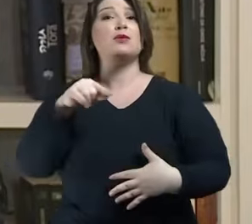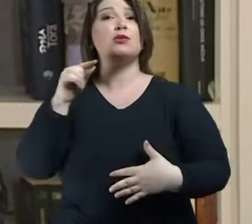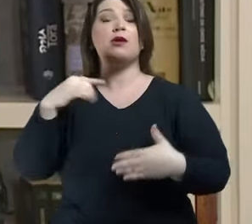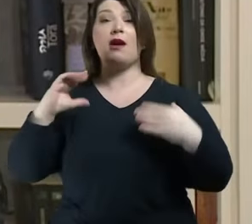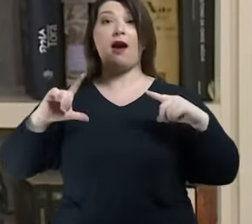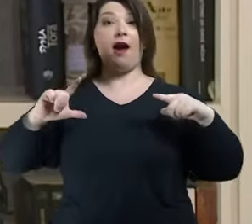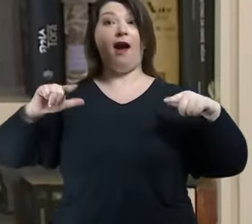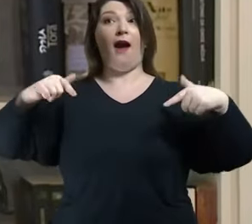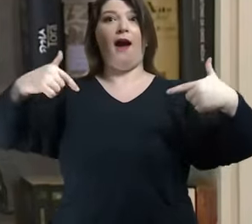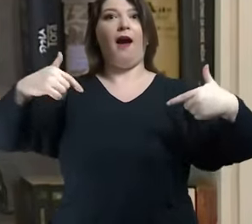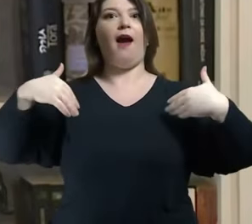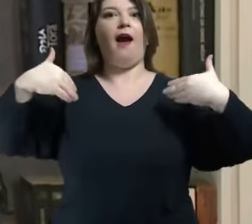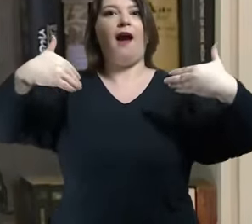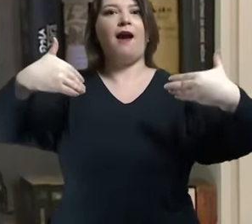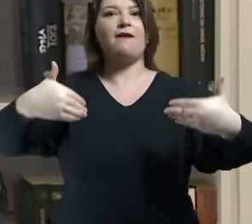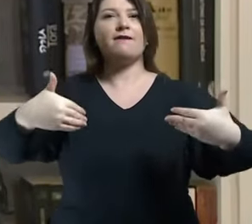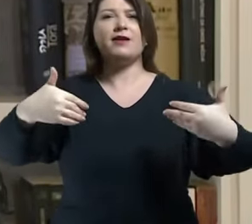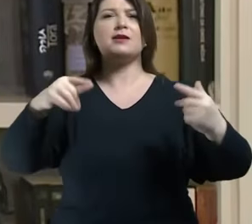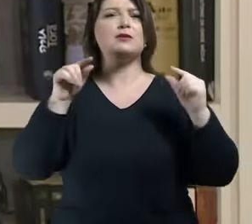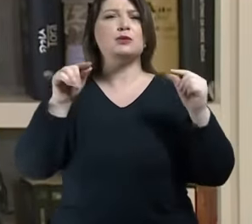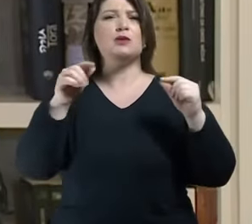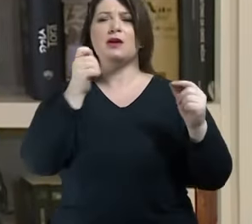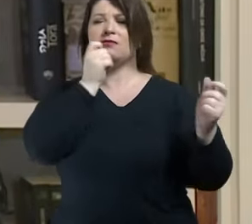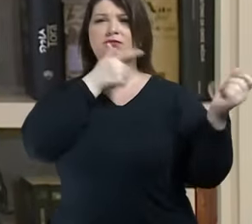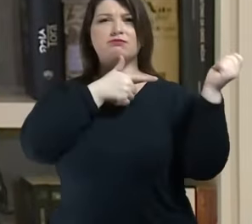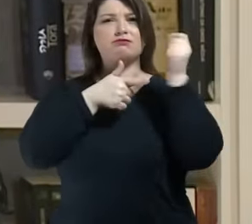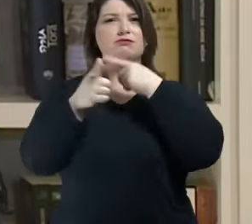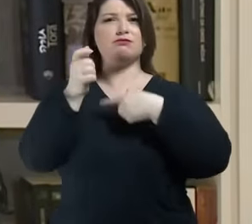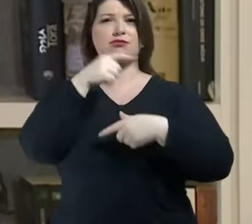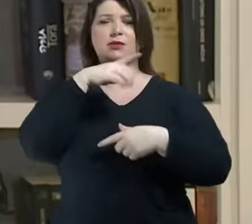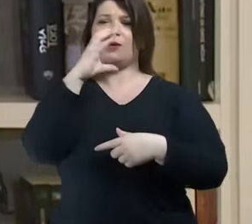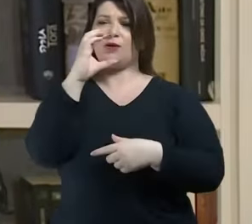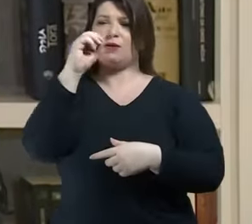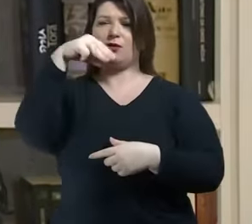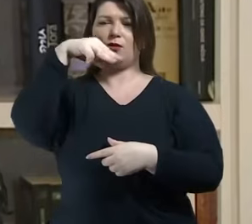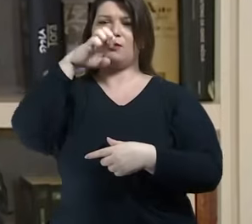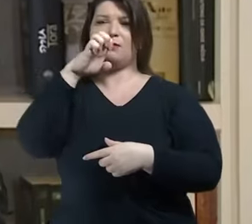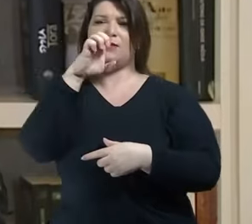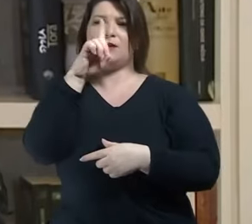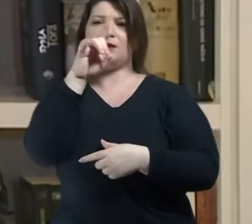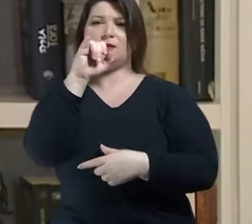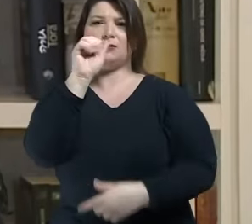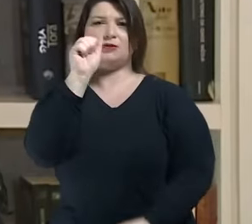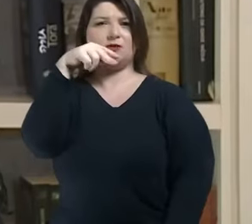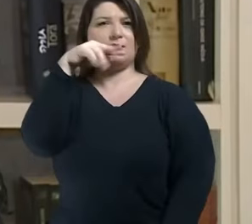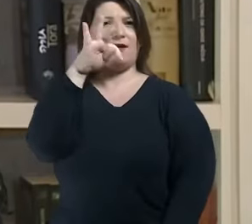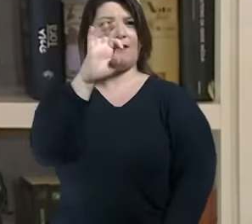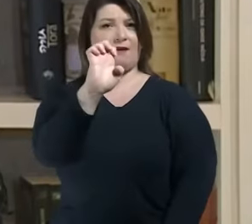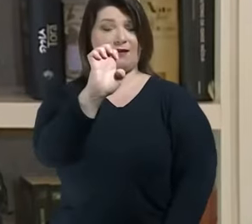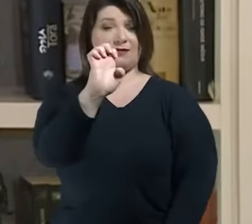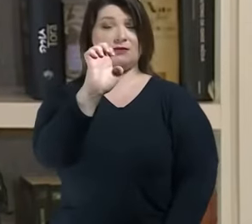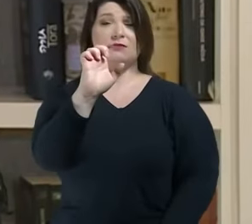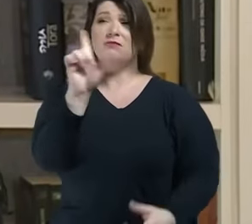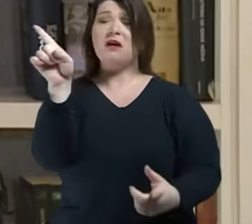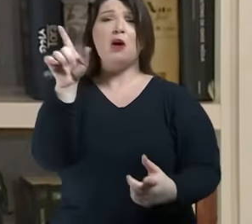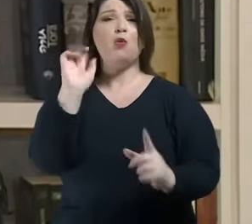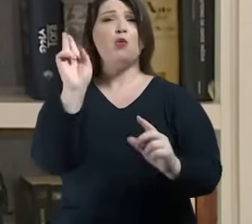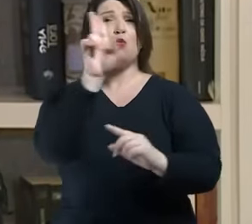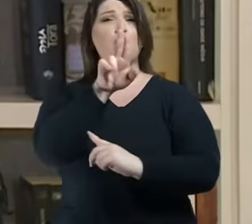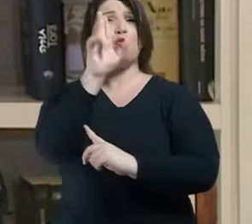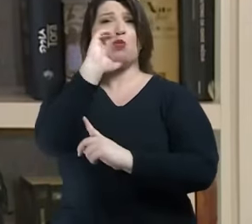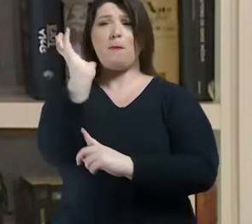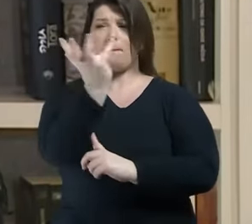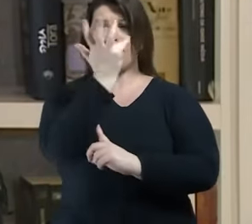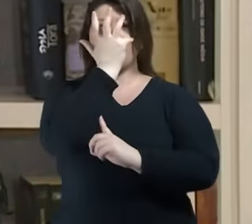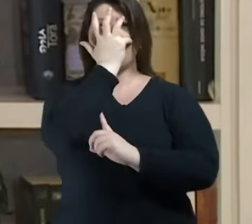comediante. Um comediante que utiliza uma máscara para que sequer vejam nele o rubor, ou